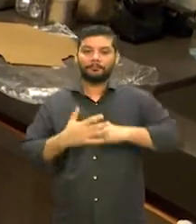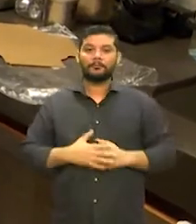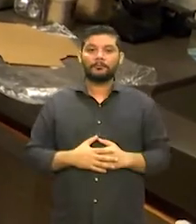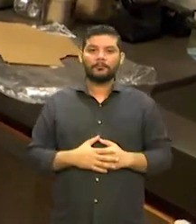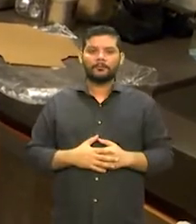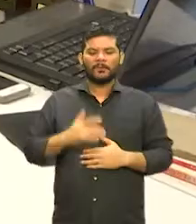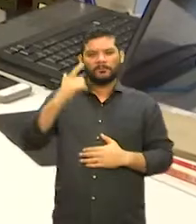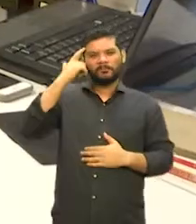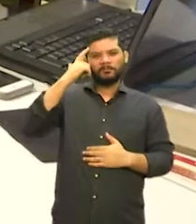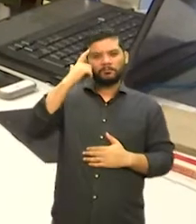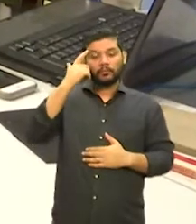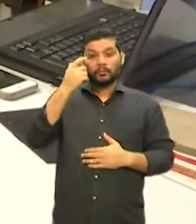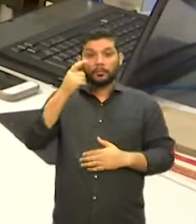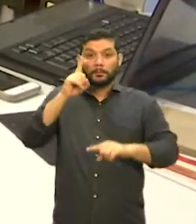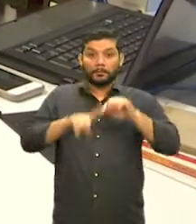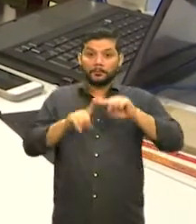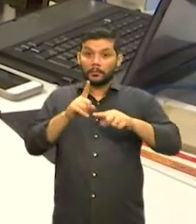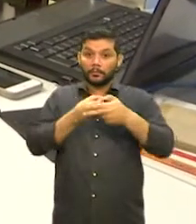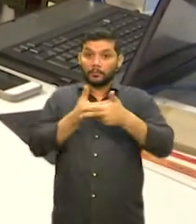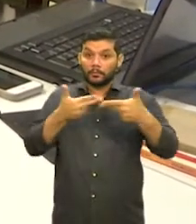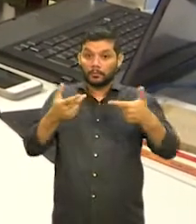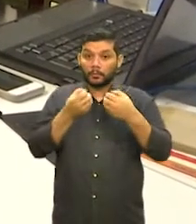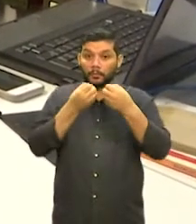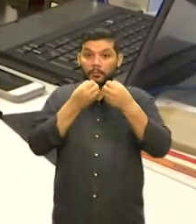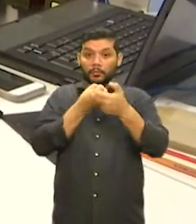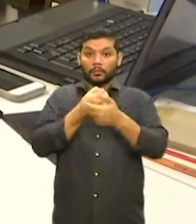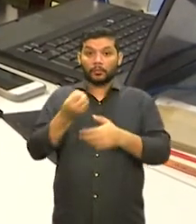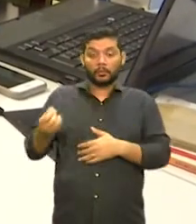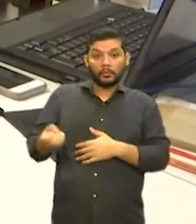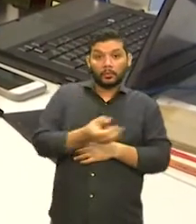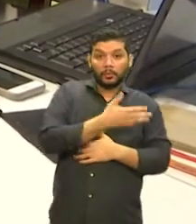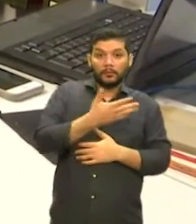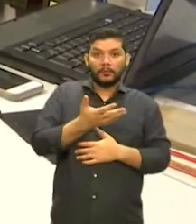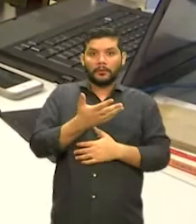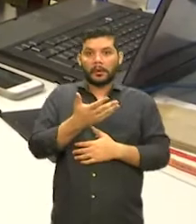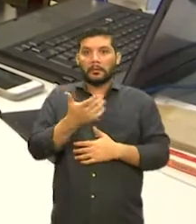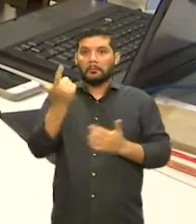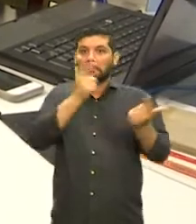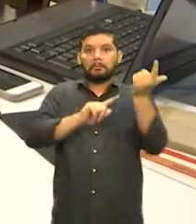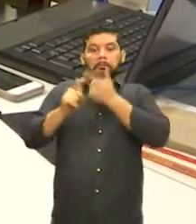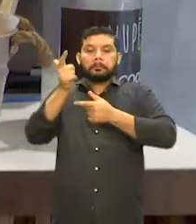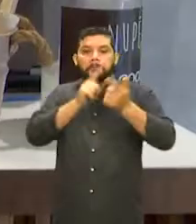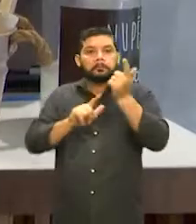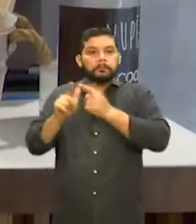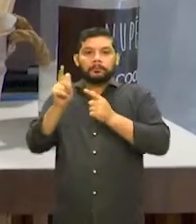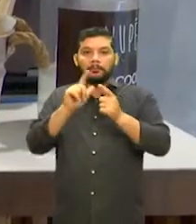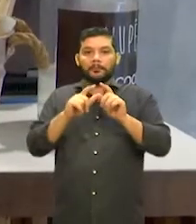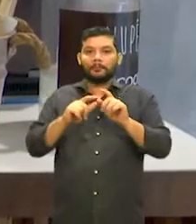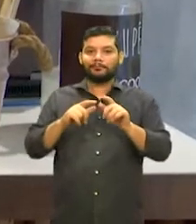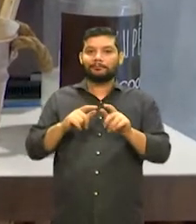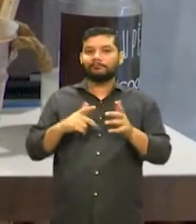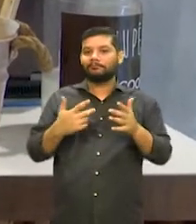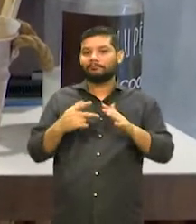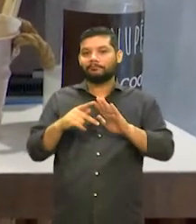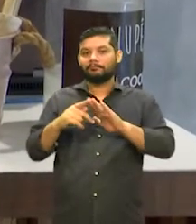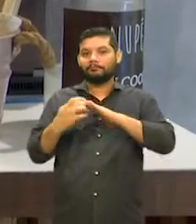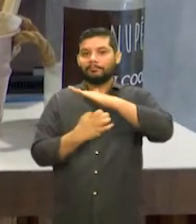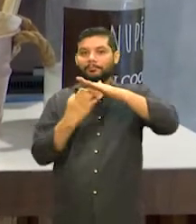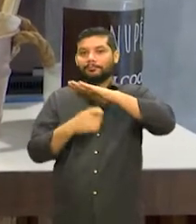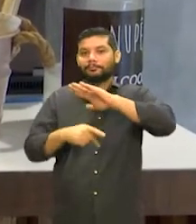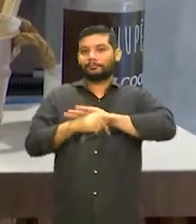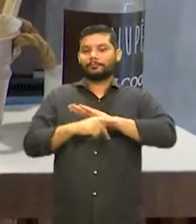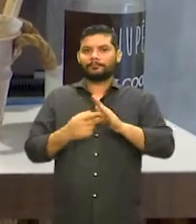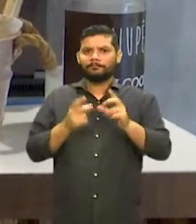novos produtos. E deu certo, superando todas as expectativas das proprietárias. Vendeu bem mais que